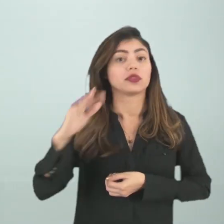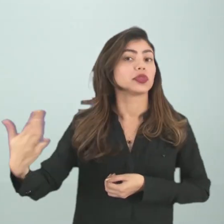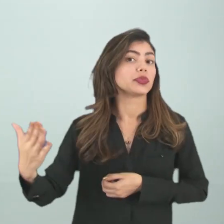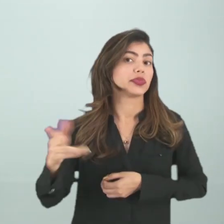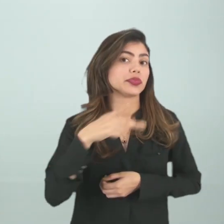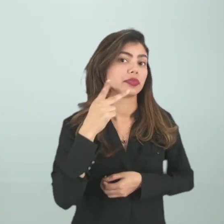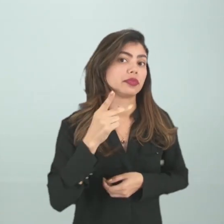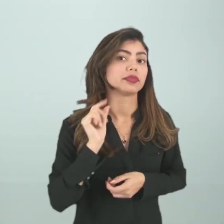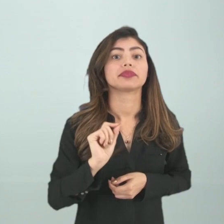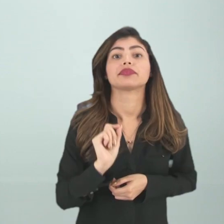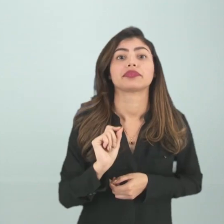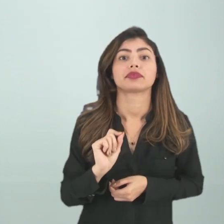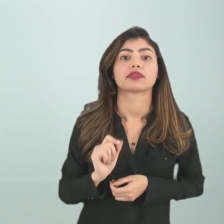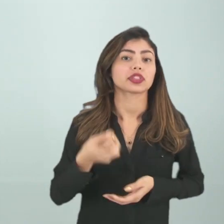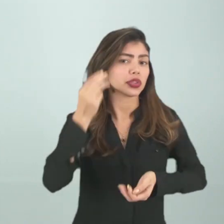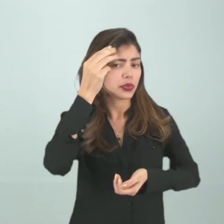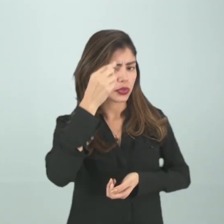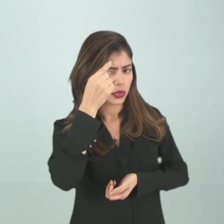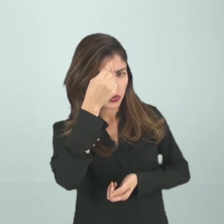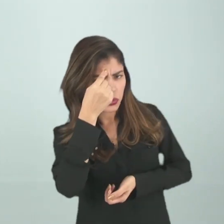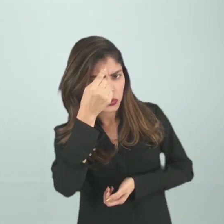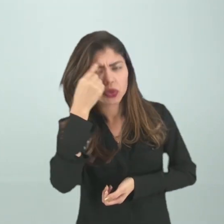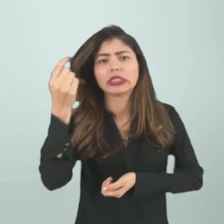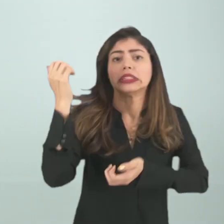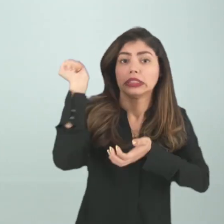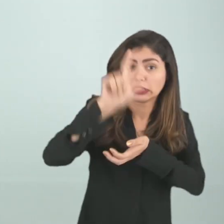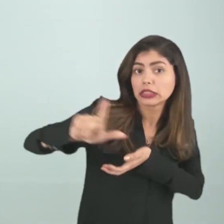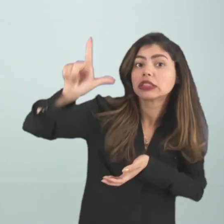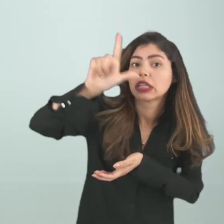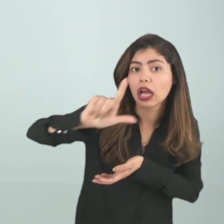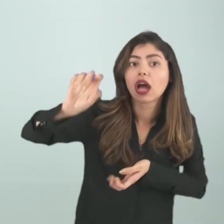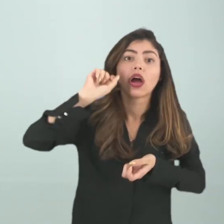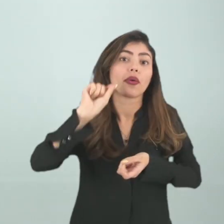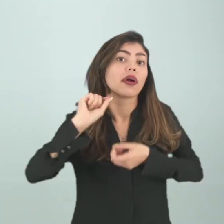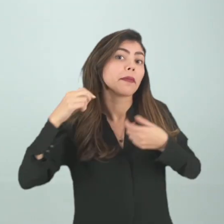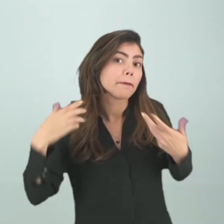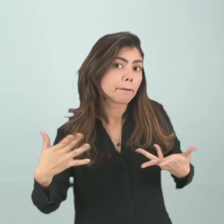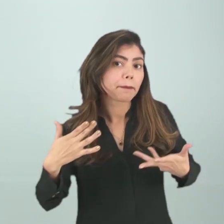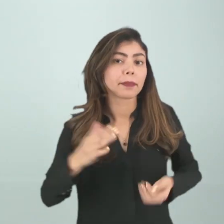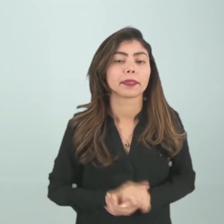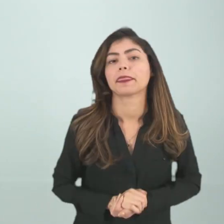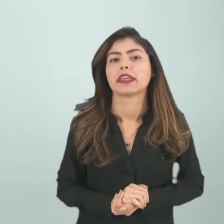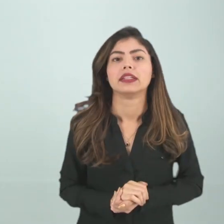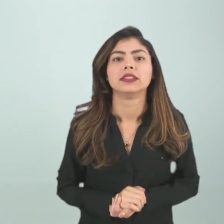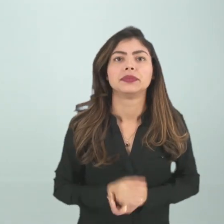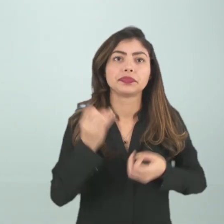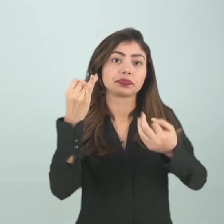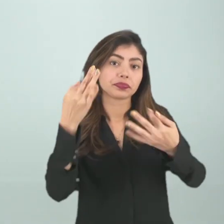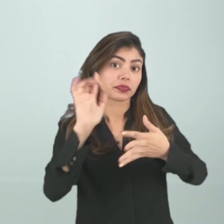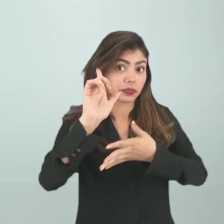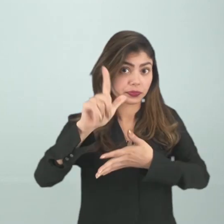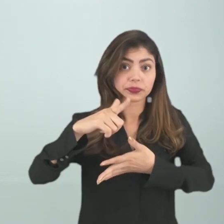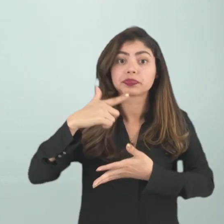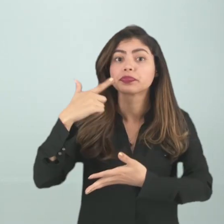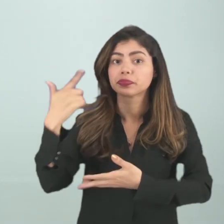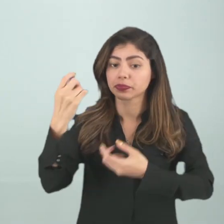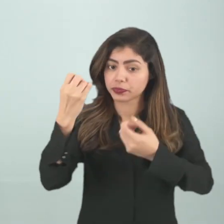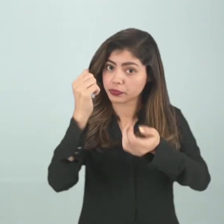falamos de memória literária, esse termo memória vai atribuir aí um outro